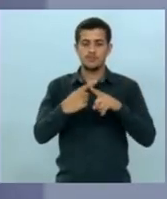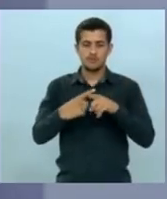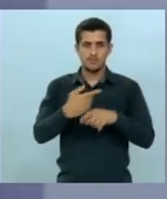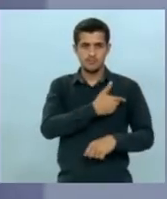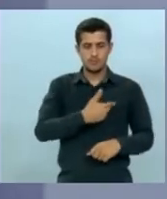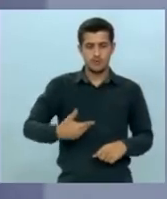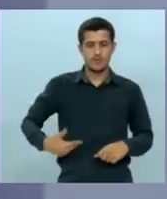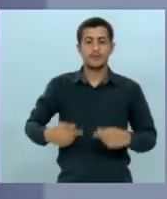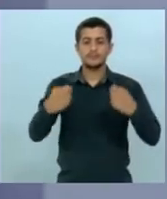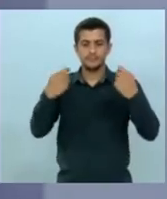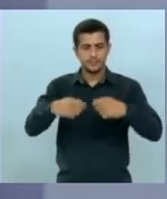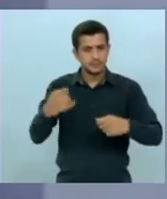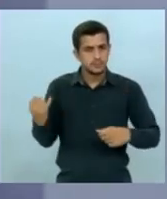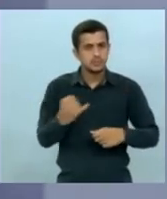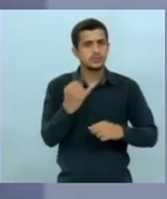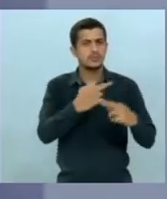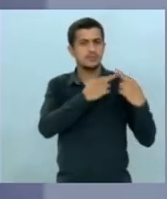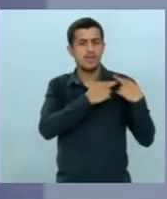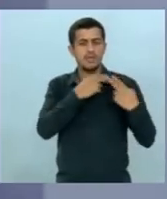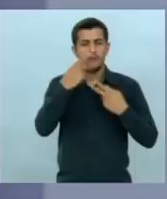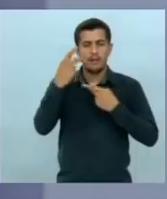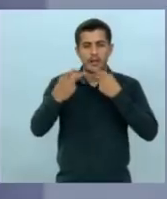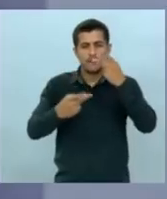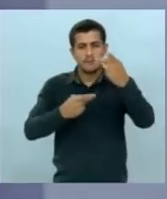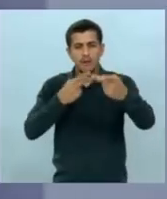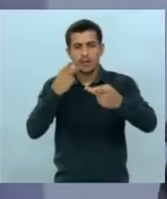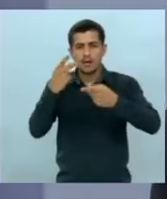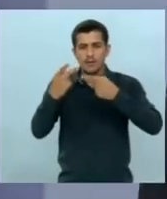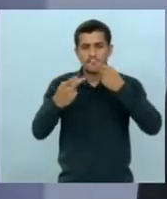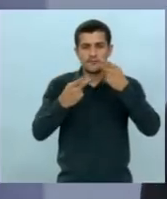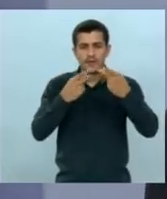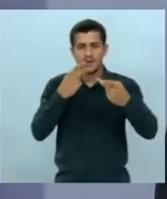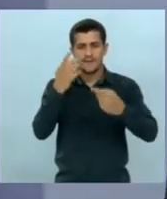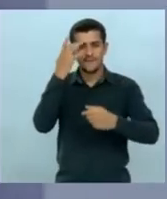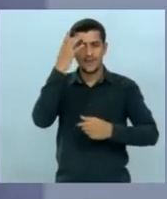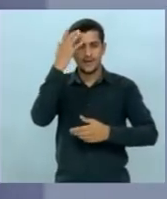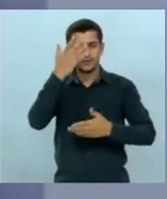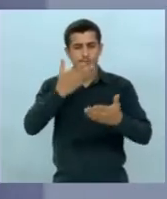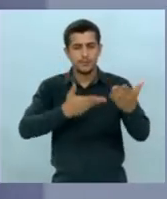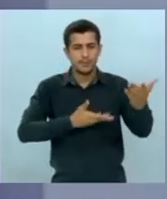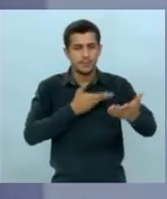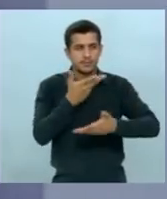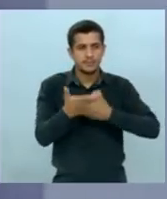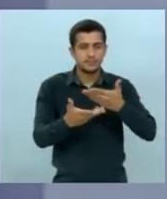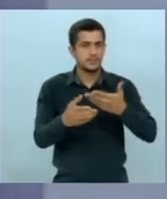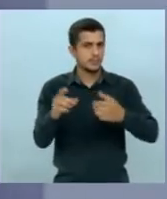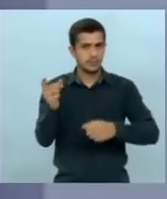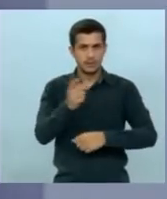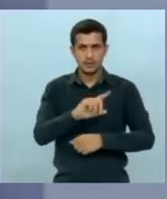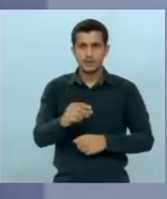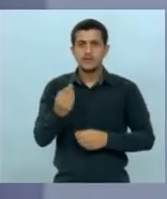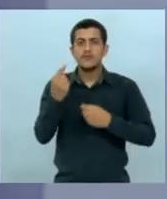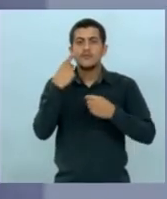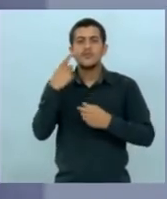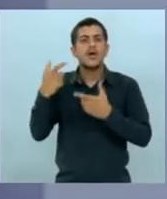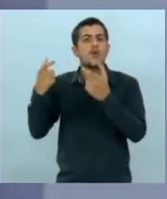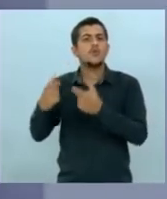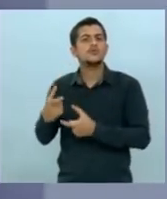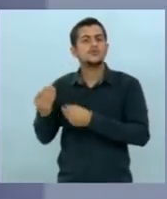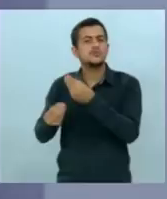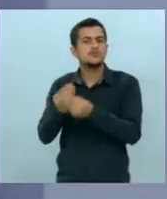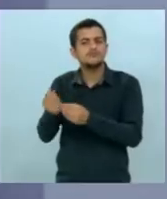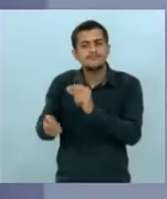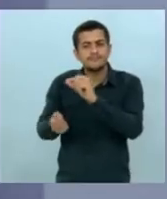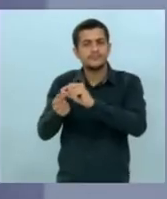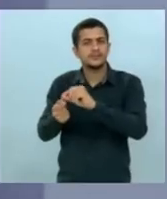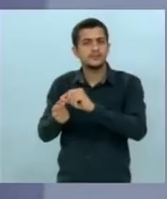responsabilidade não é só a falácia não é só o discurso fácil tem que dizer da onde que vai fazer e como vai fazer então